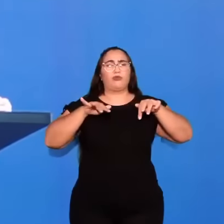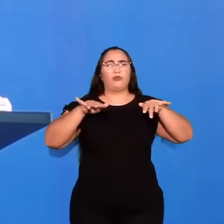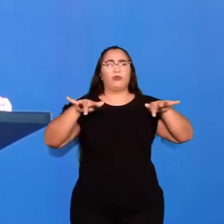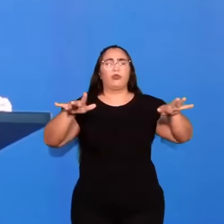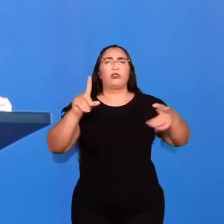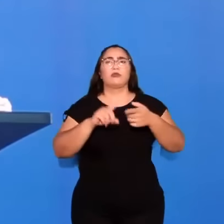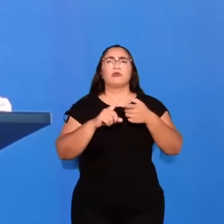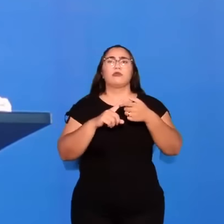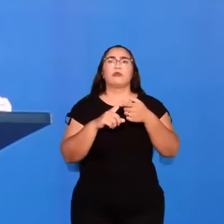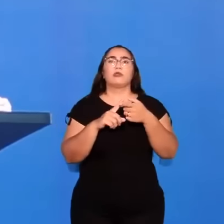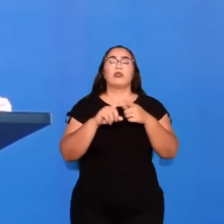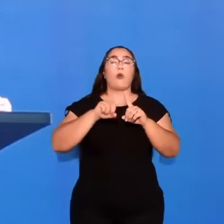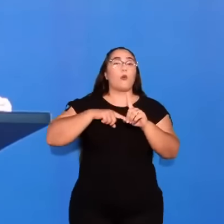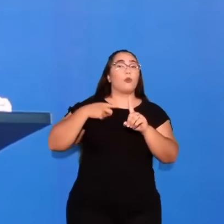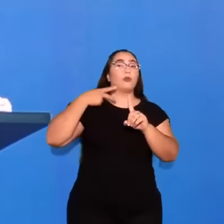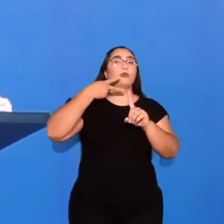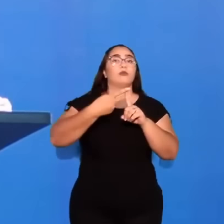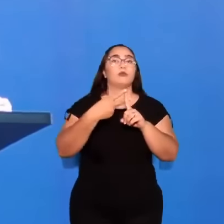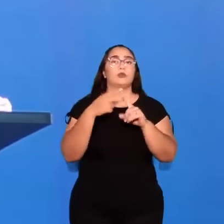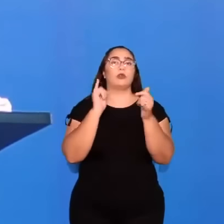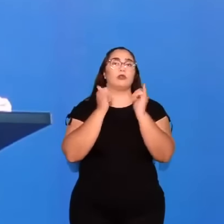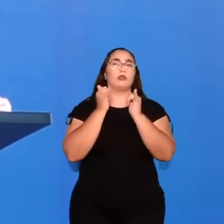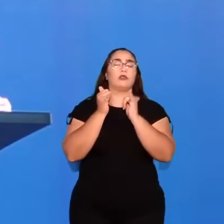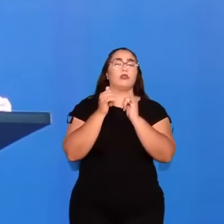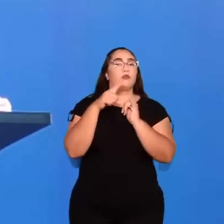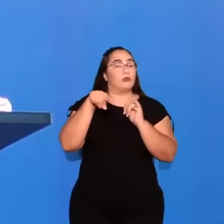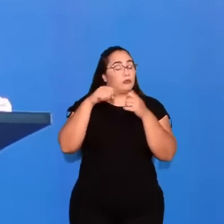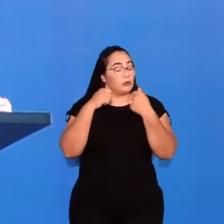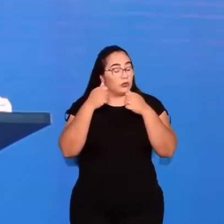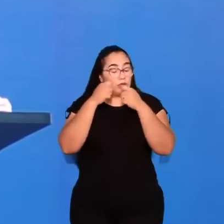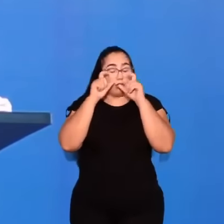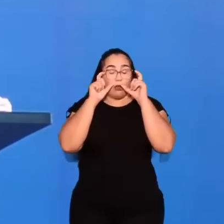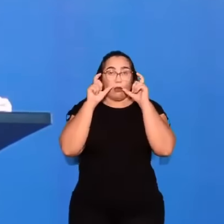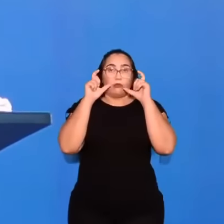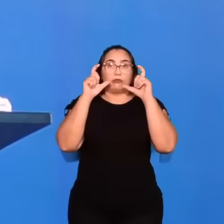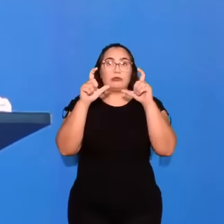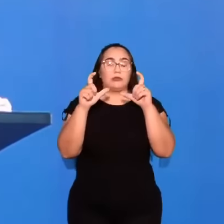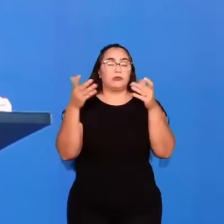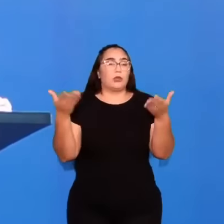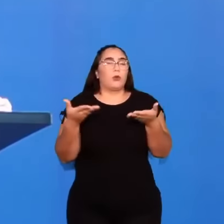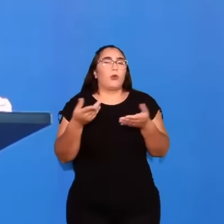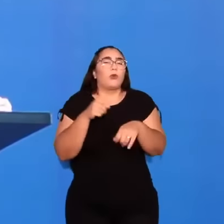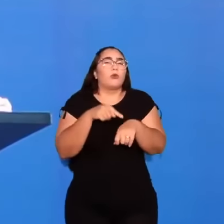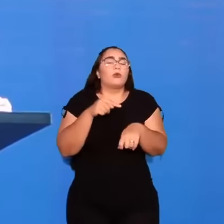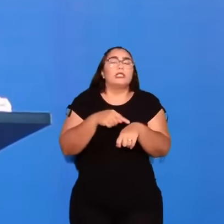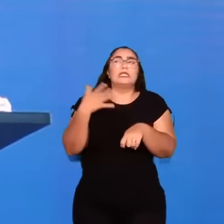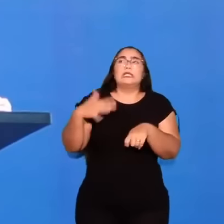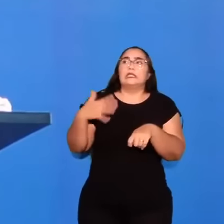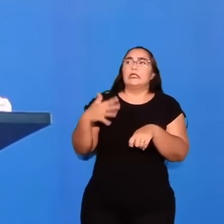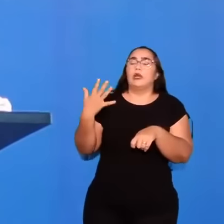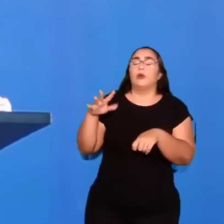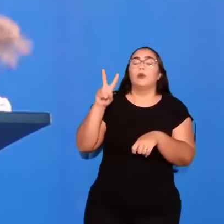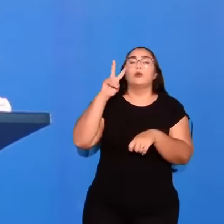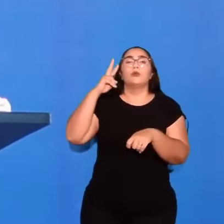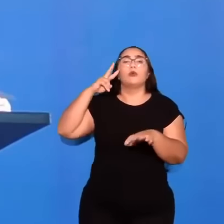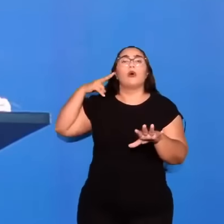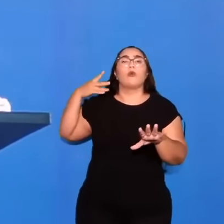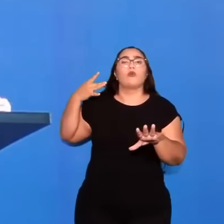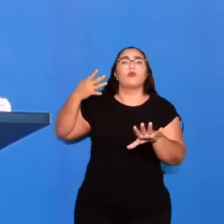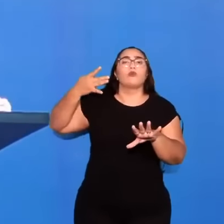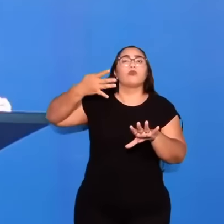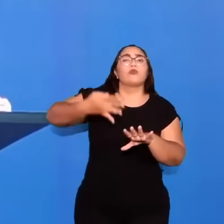advento da internet. Irmãos, abram seus olhos. Estamos vivendo um momento histórico, onde a